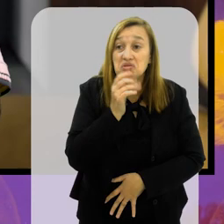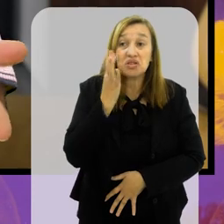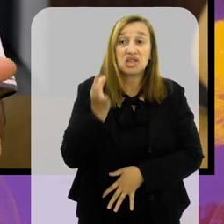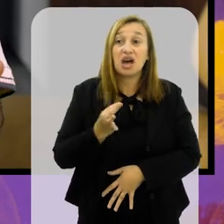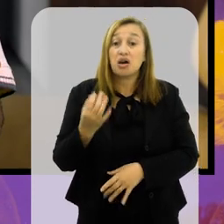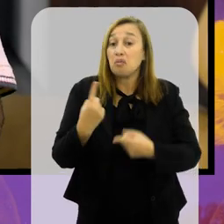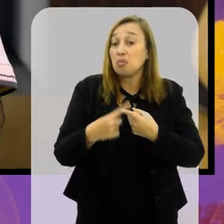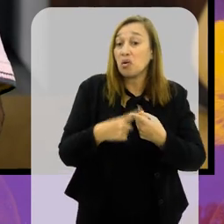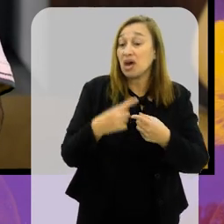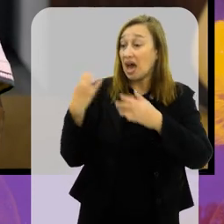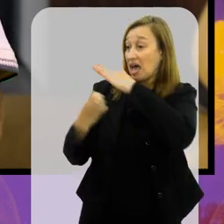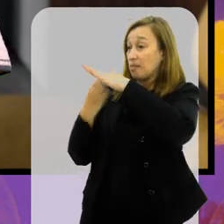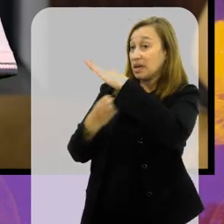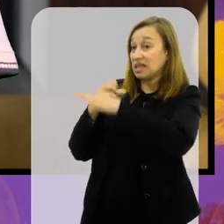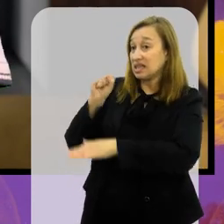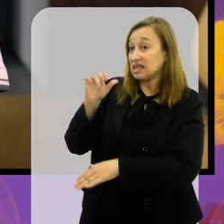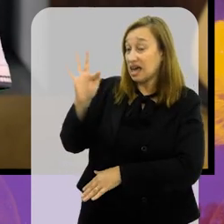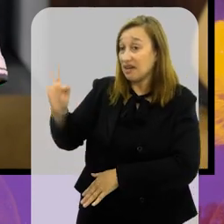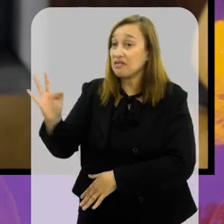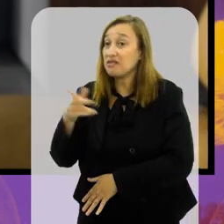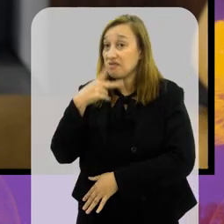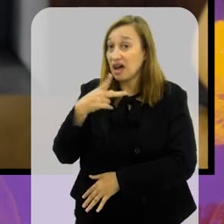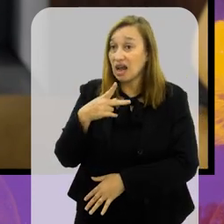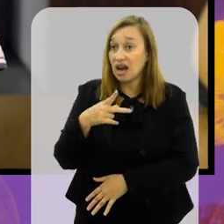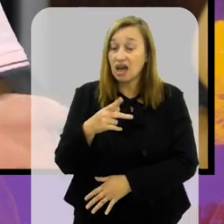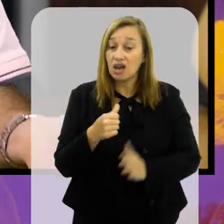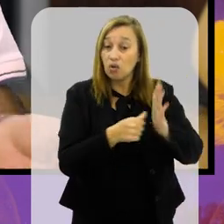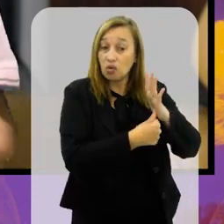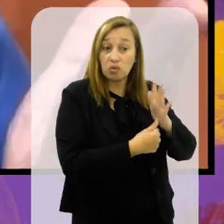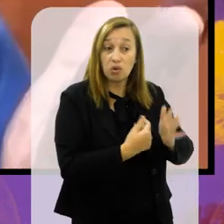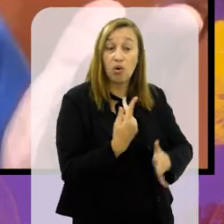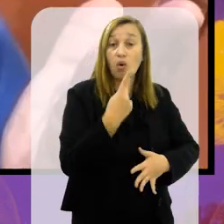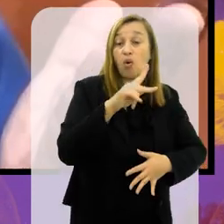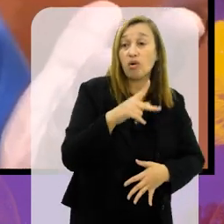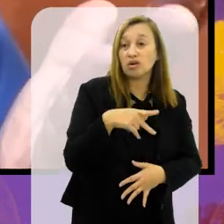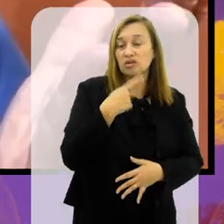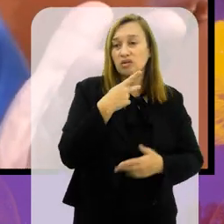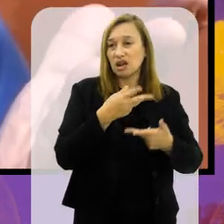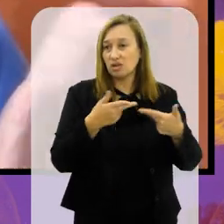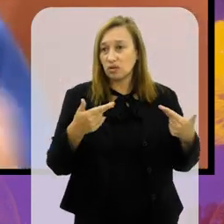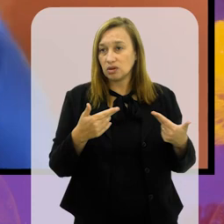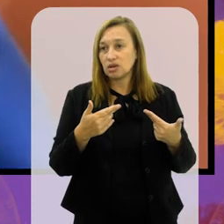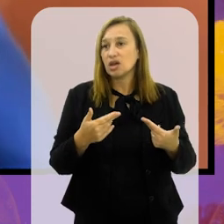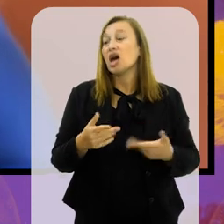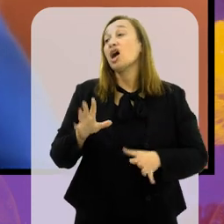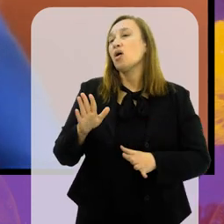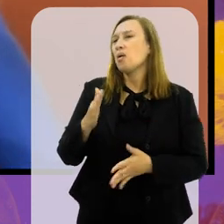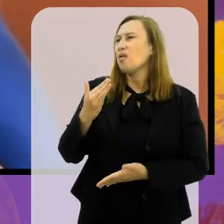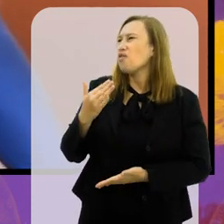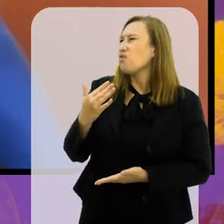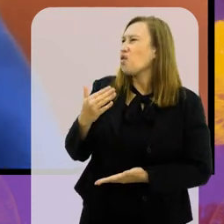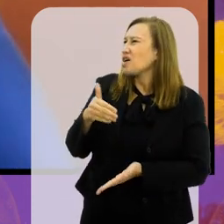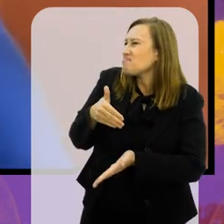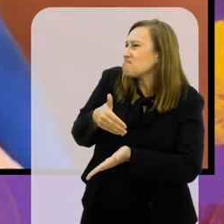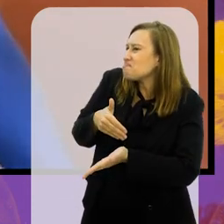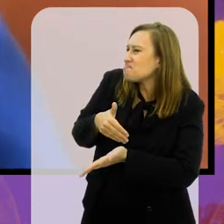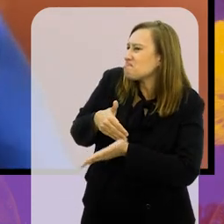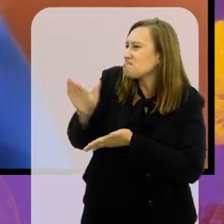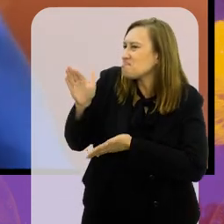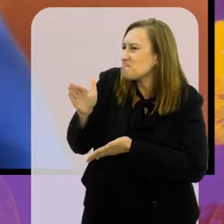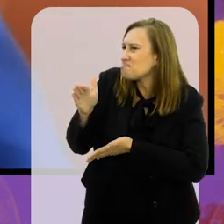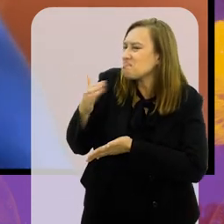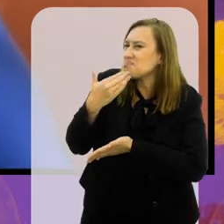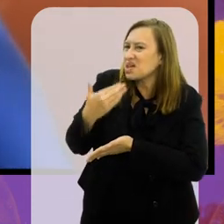você e nem ninguém, né? Porque a SAP diz um troço, ele disse outra, né? E alguém vai me perguntar assim, Wely, foi demitido